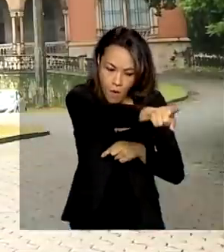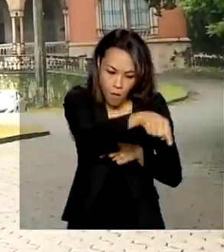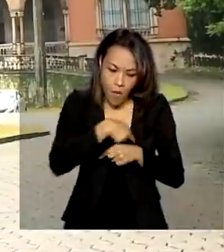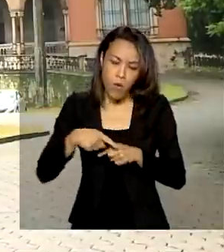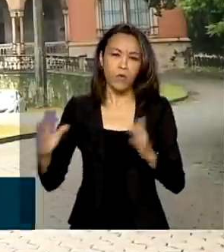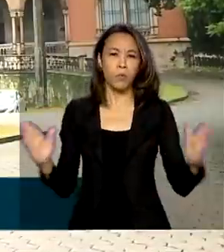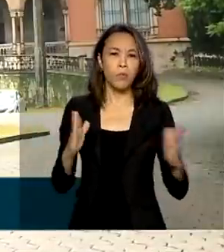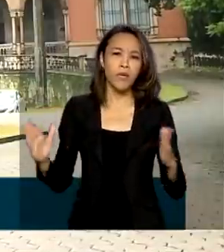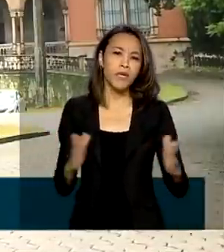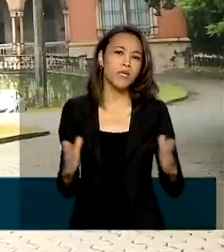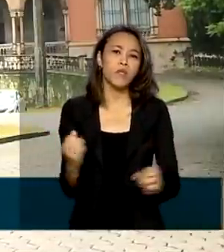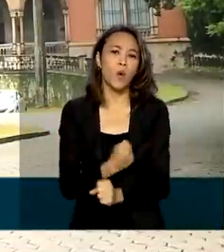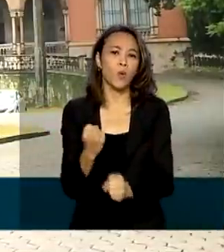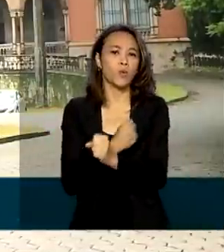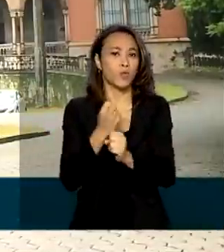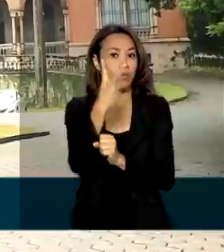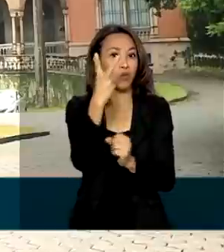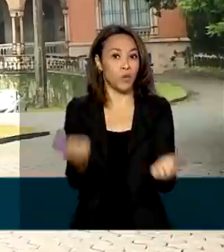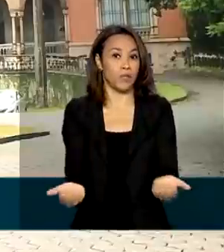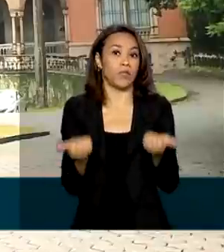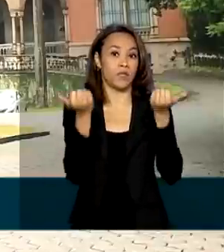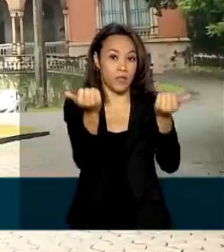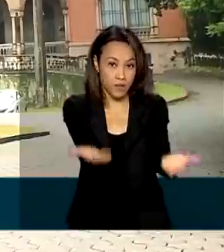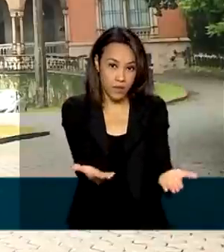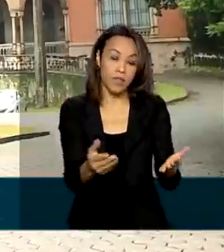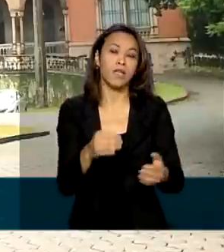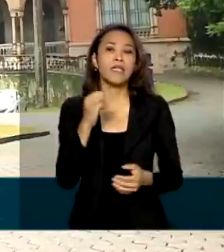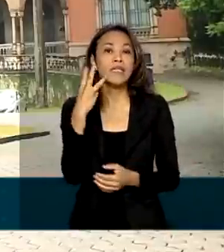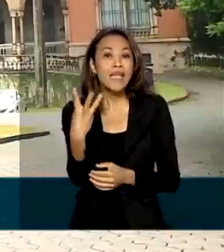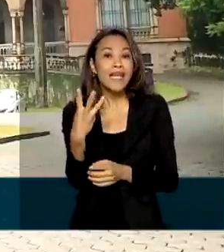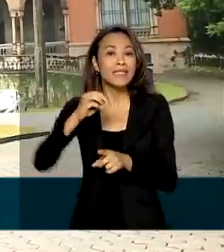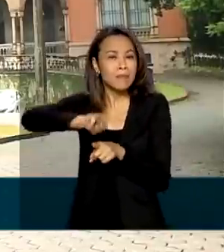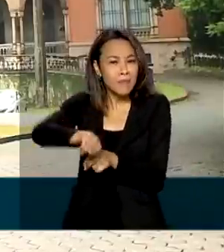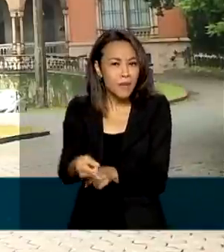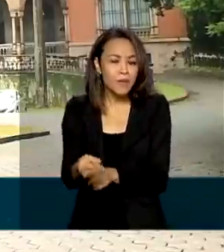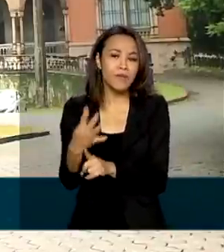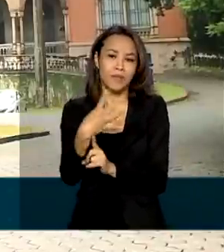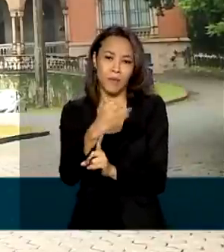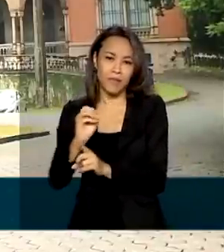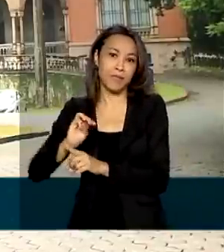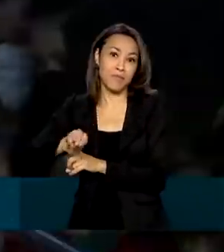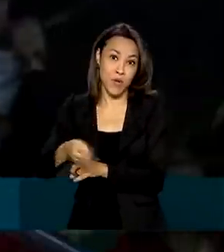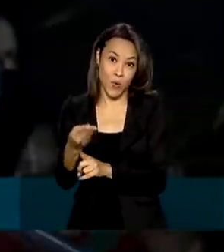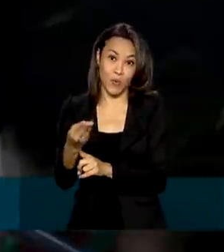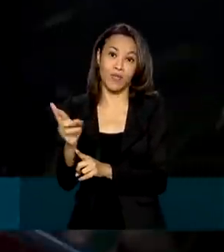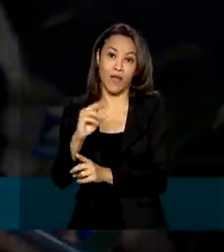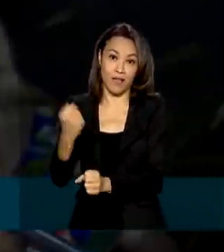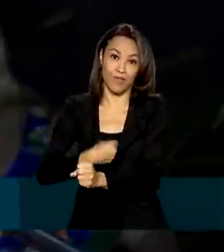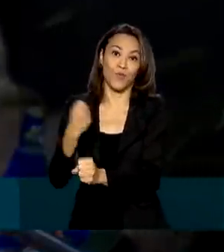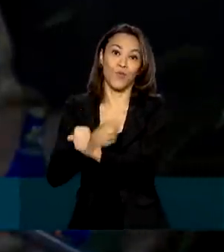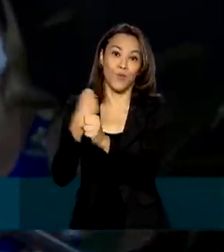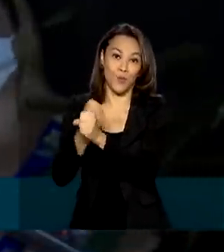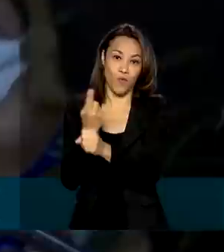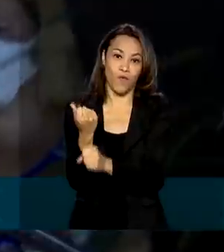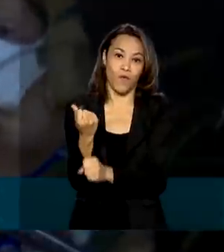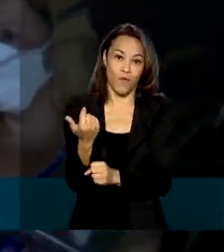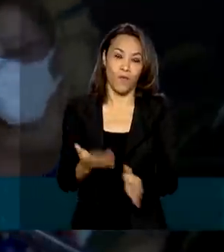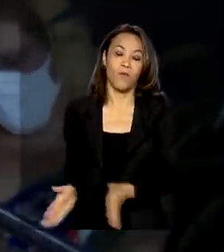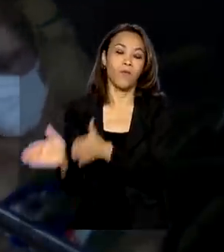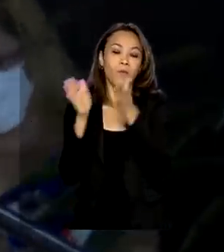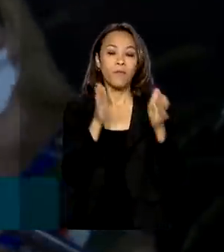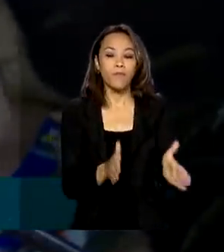anos. A obra vai custar aproximadamente 3 bilhões e 400 milhões de reais. É um projeto que